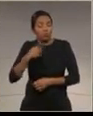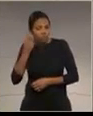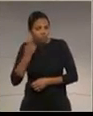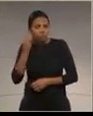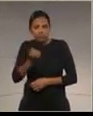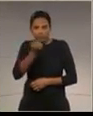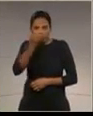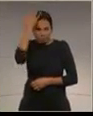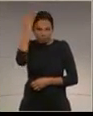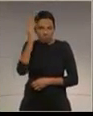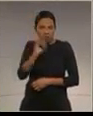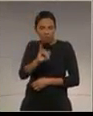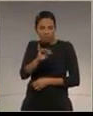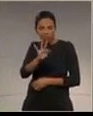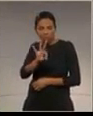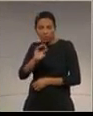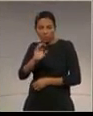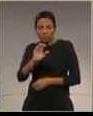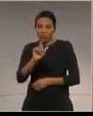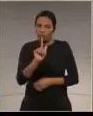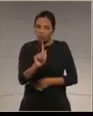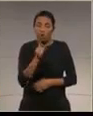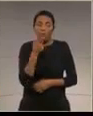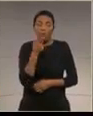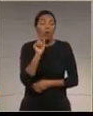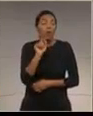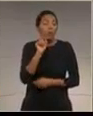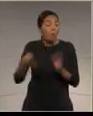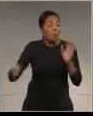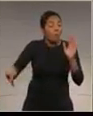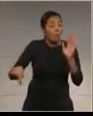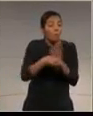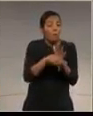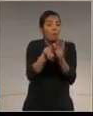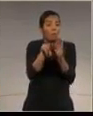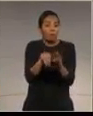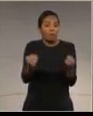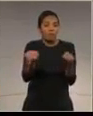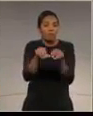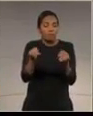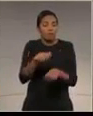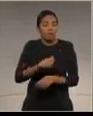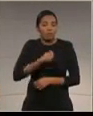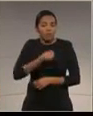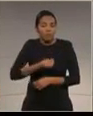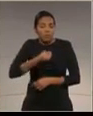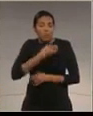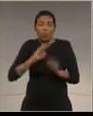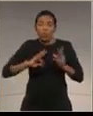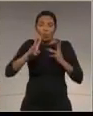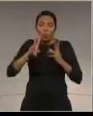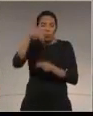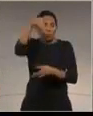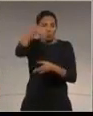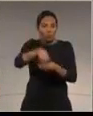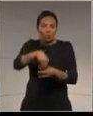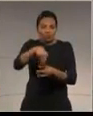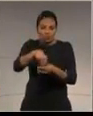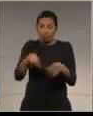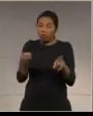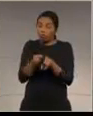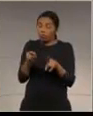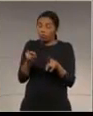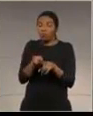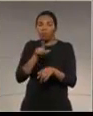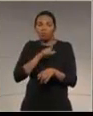ITCG, é o legítimo possuidor do imóvel que cedia às cataratas do Iguaçu. E seus imóveis, que incluem,